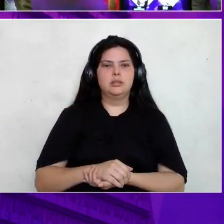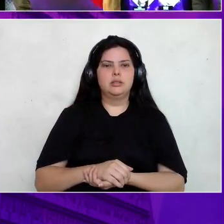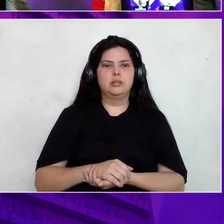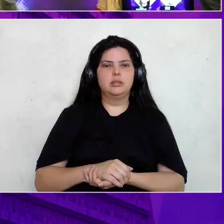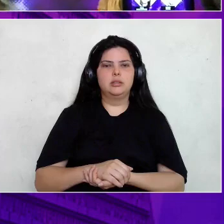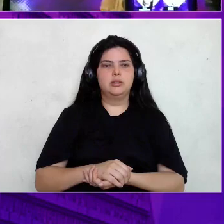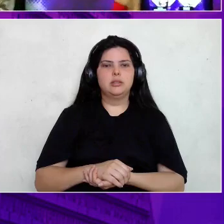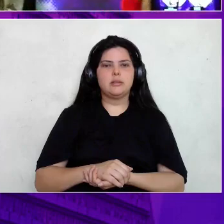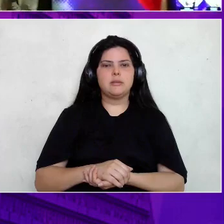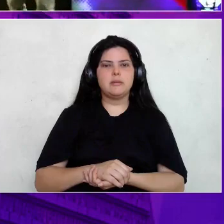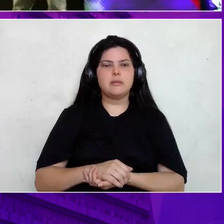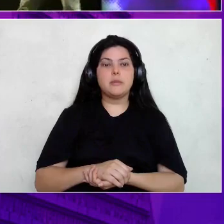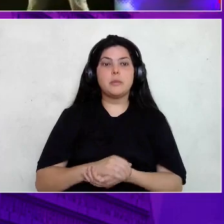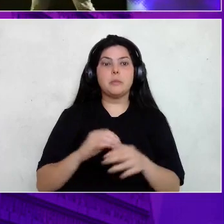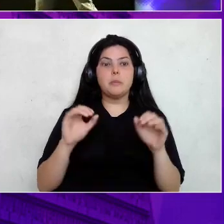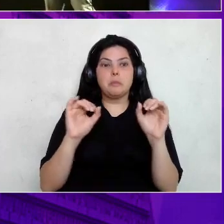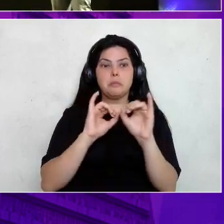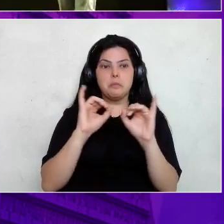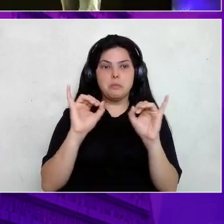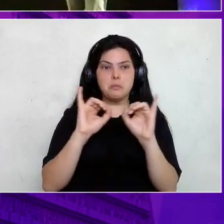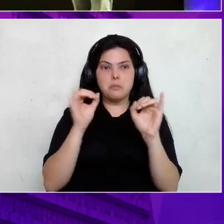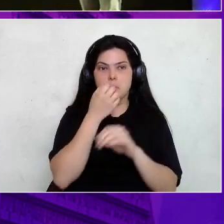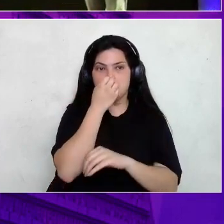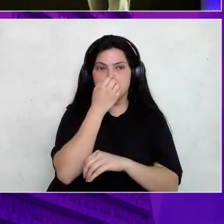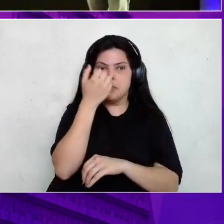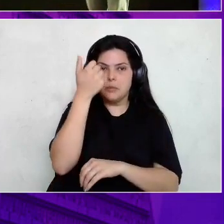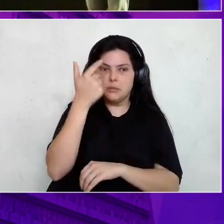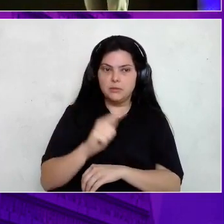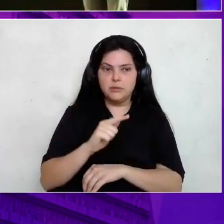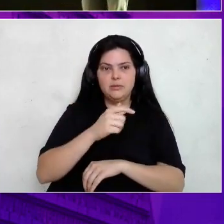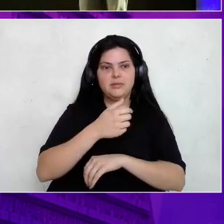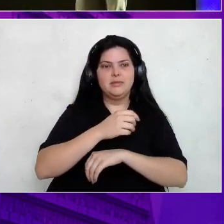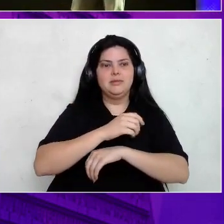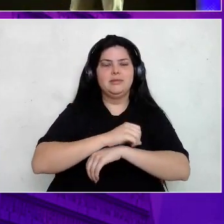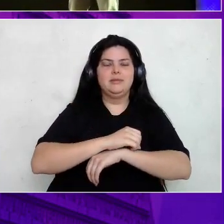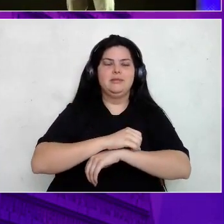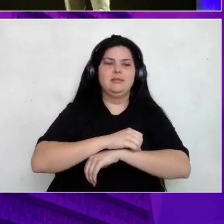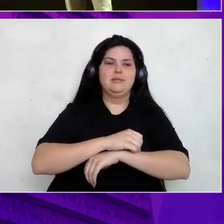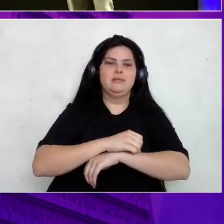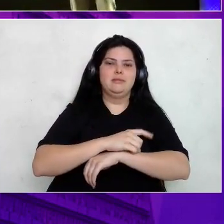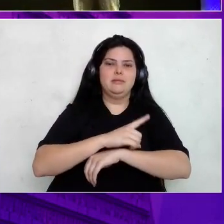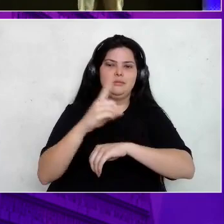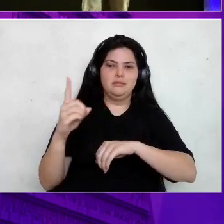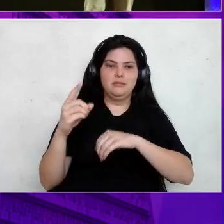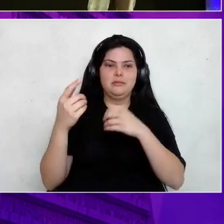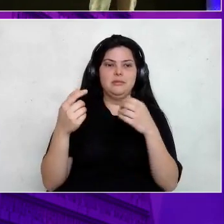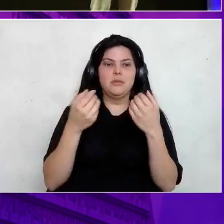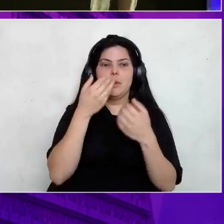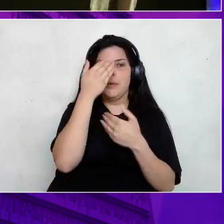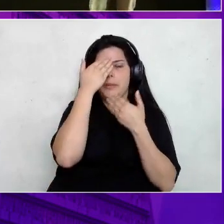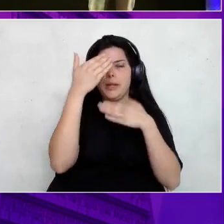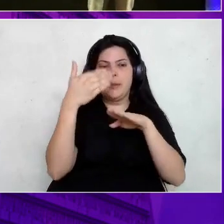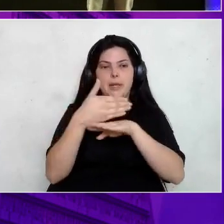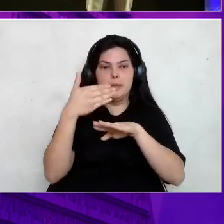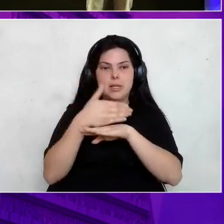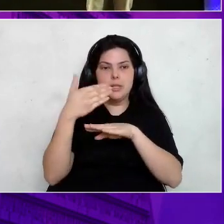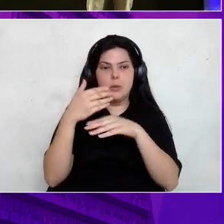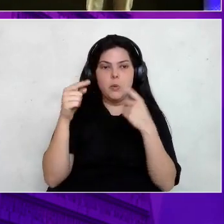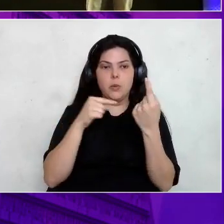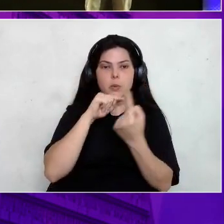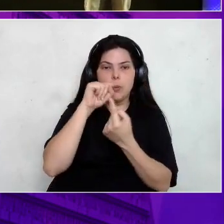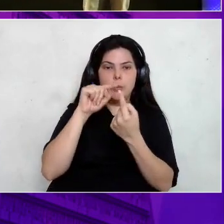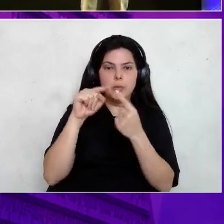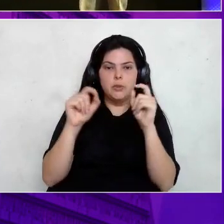Fala, pessoal, de novo! Bom dia! Obrigado aí pela presença de vocês. O objetivo é conversar de uma forma geral